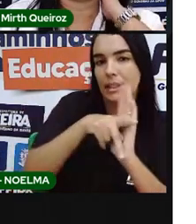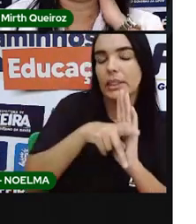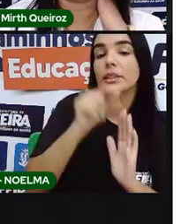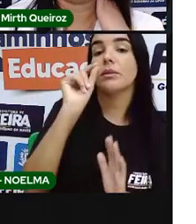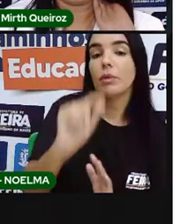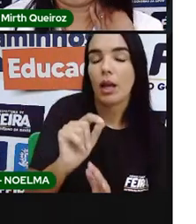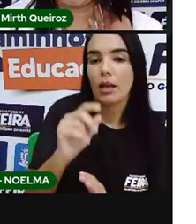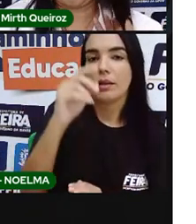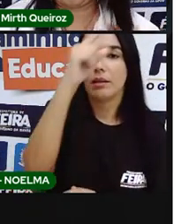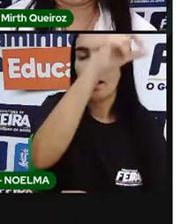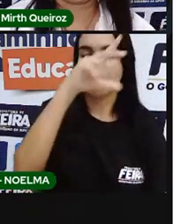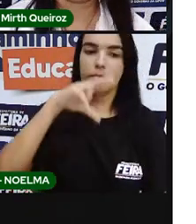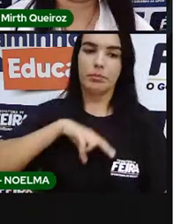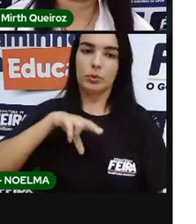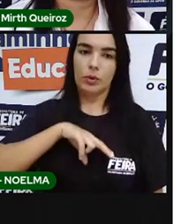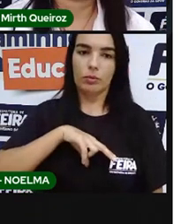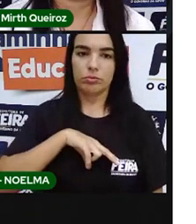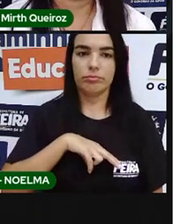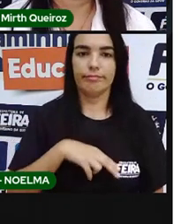a 1822.